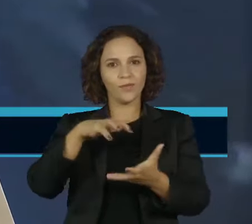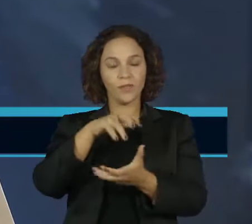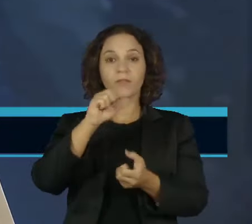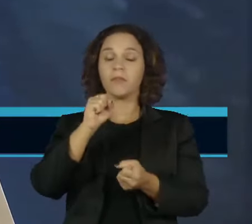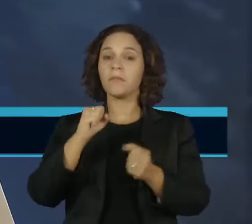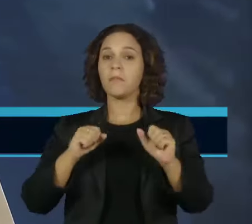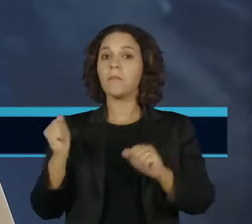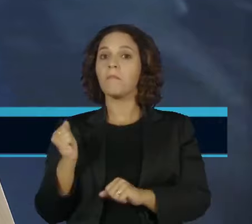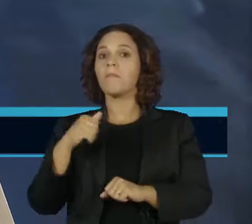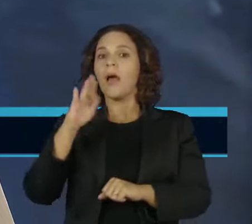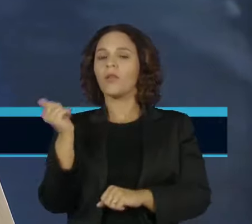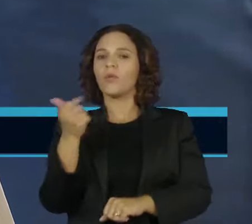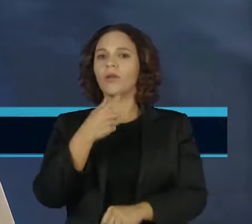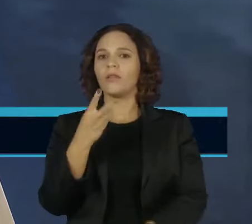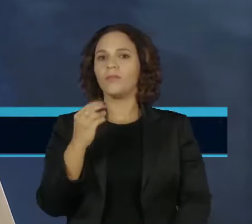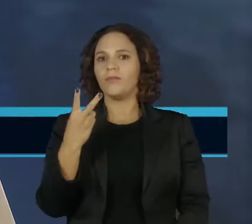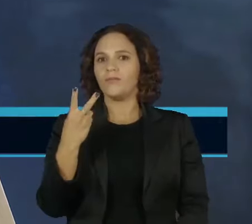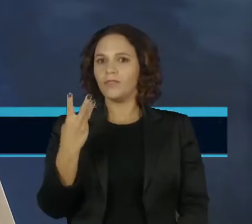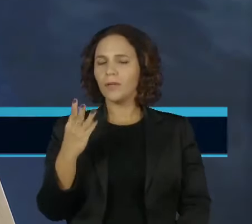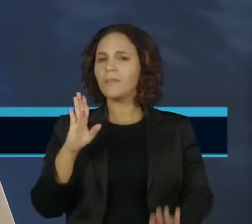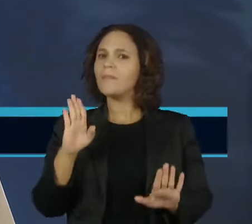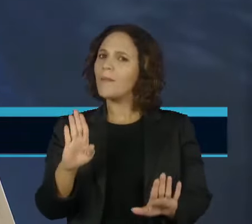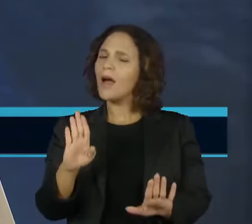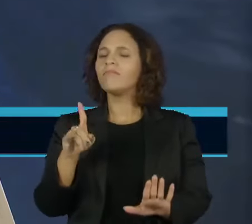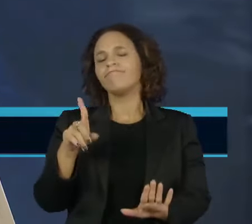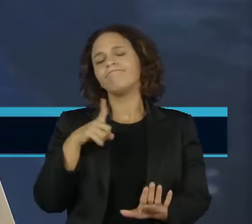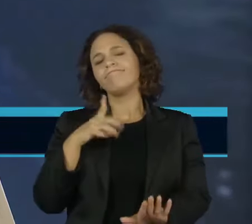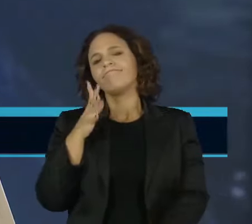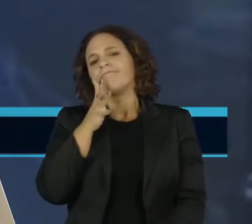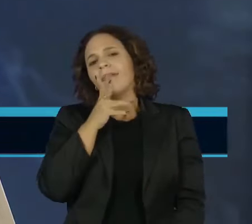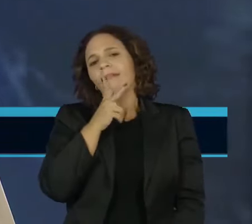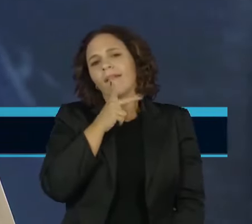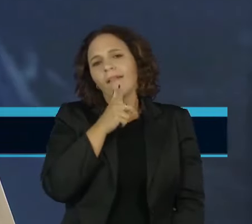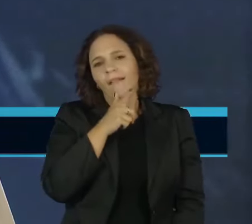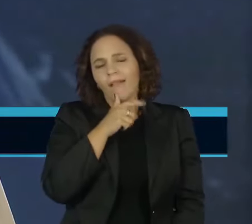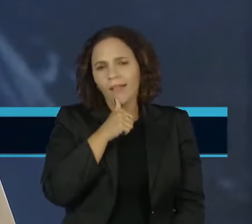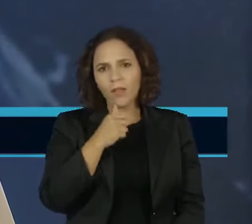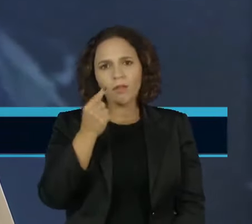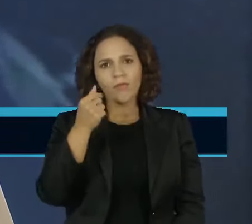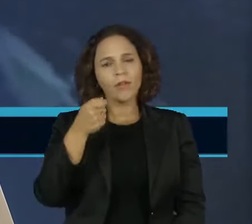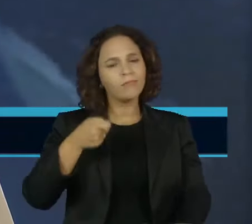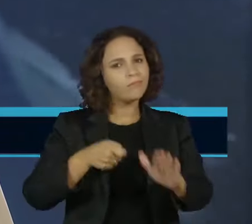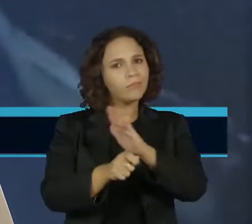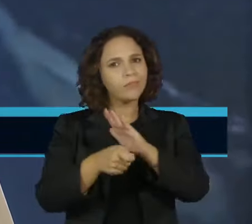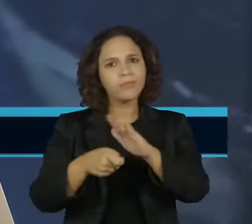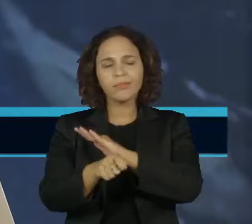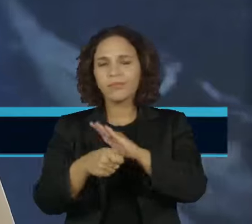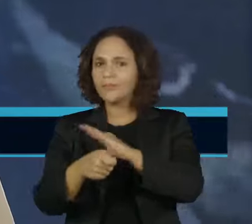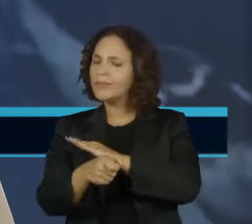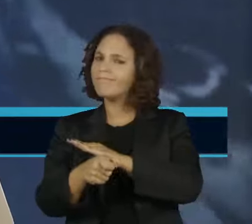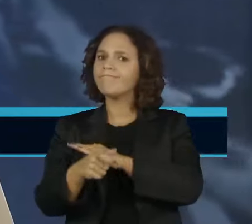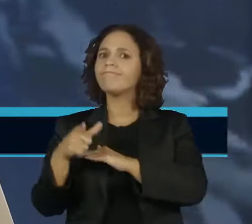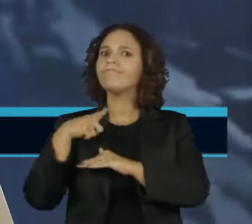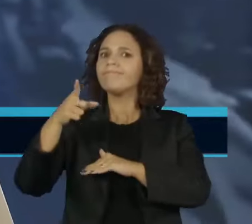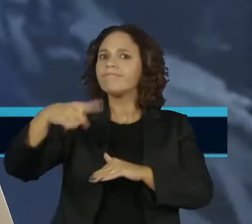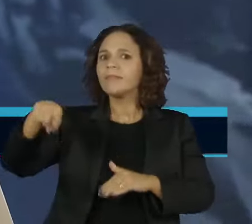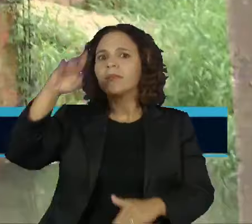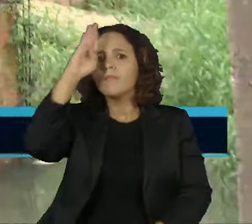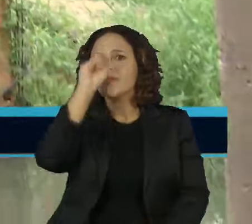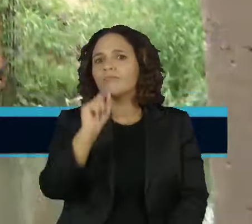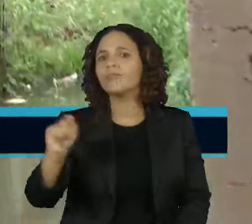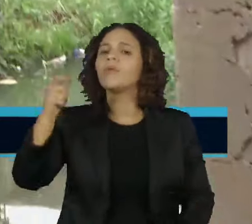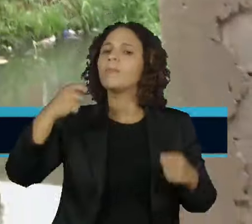setores dizem que eles ainda estão num ritmo lento e com valores muito abaixo do que é necessário para atender a demanda de todo o país.